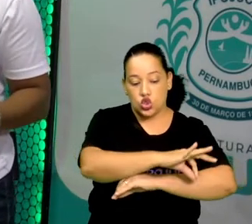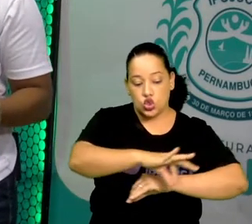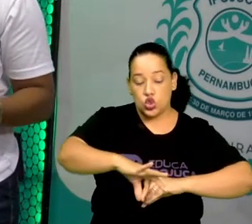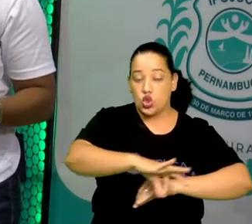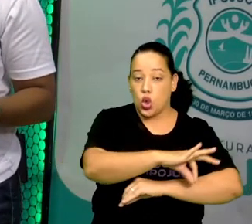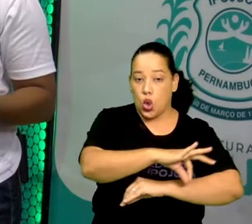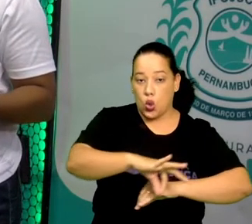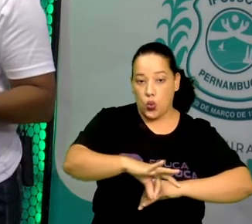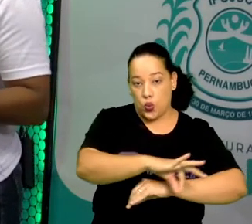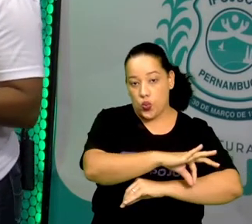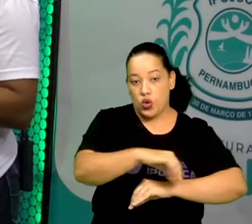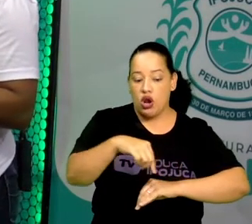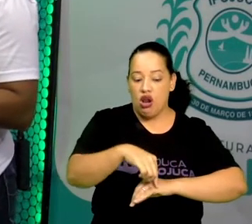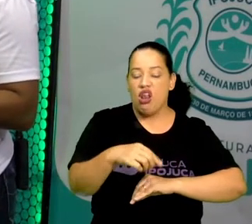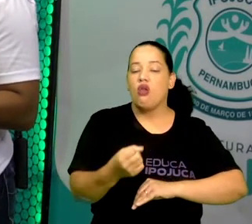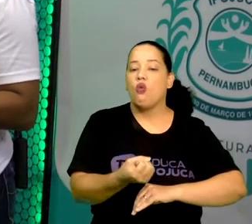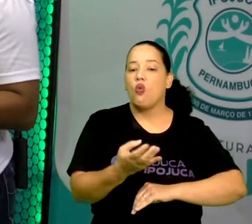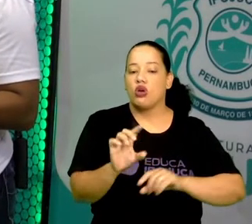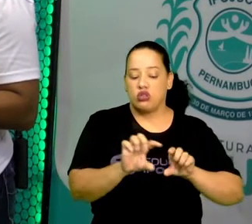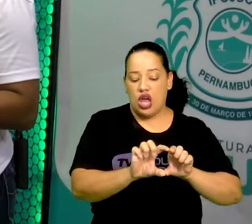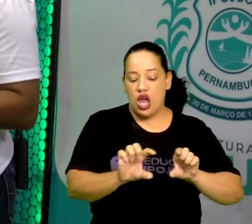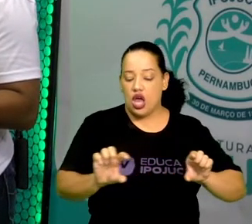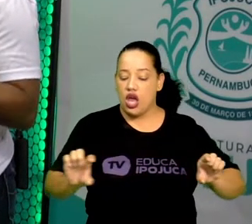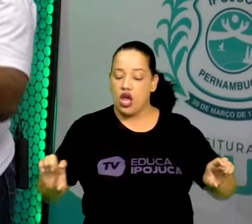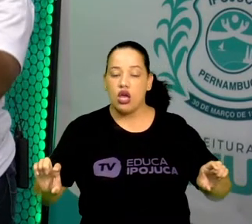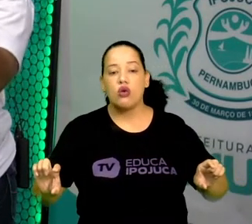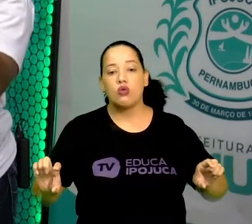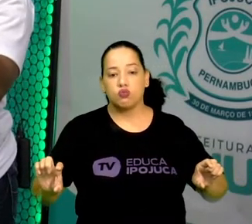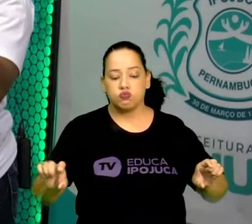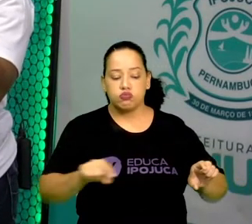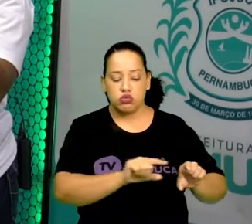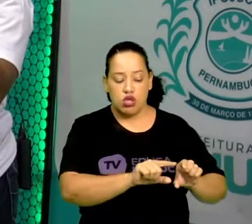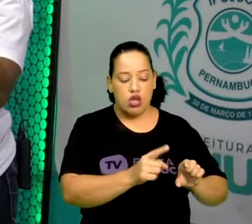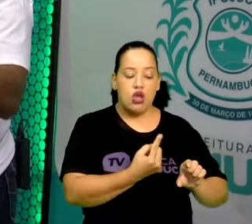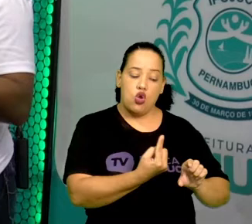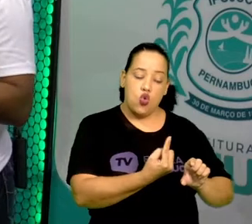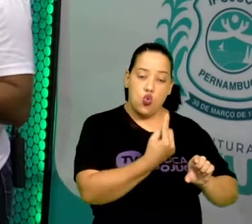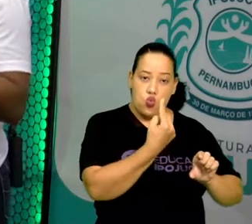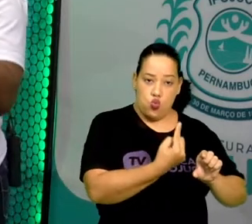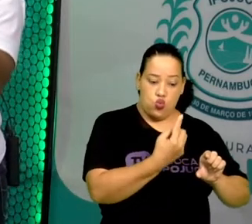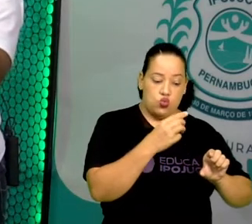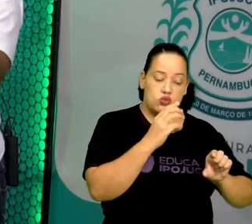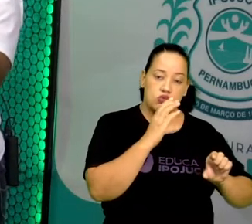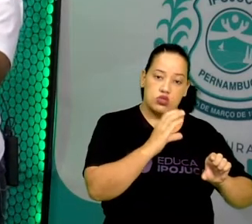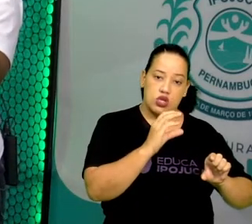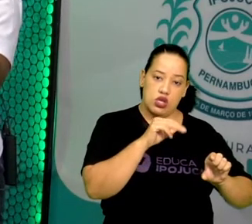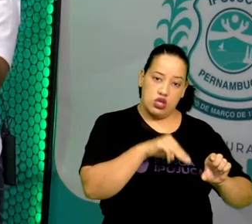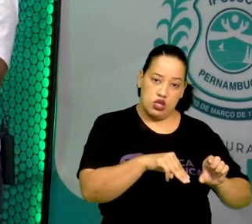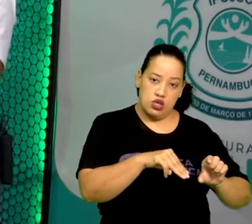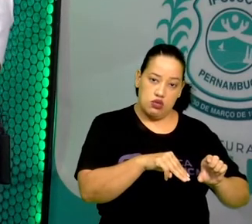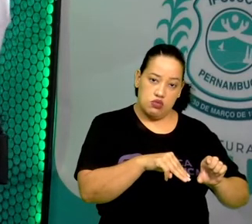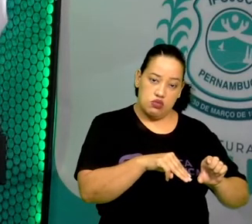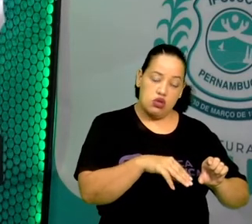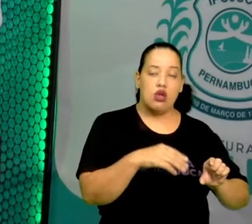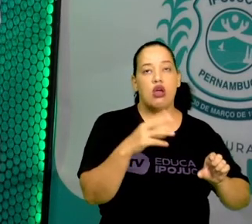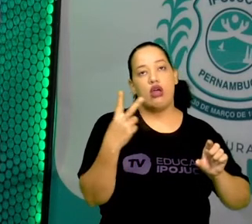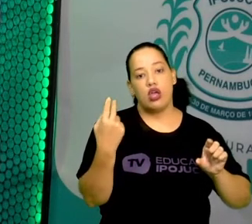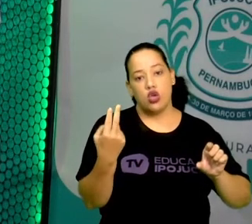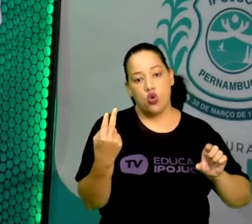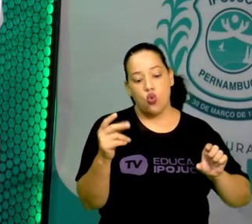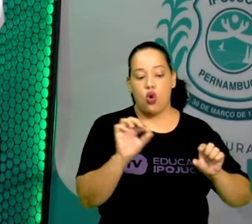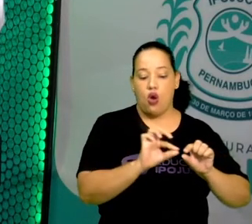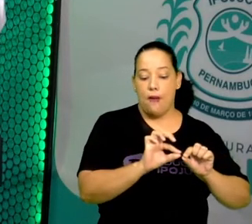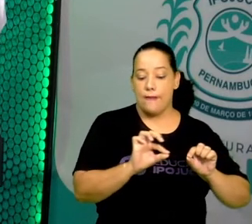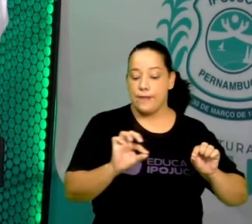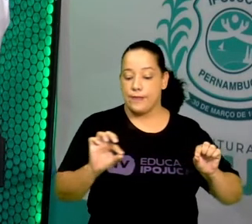centímetros? 30 centímetros. 1 centímetro é 1 metro dividido por 100.